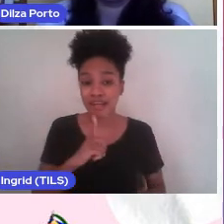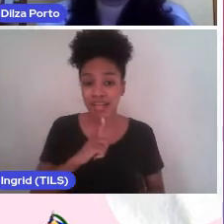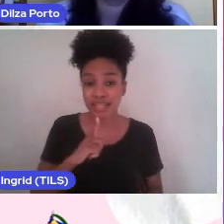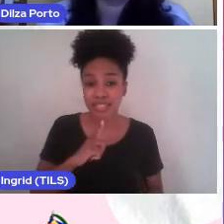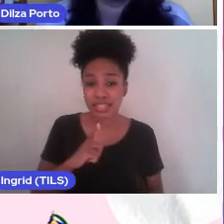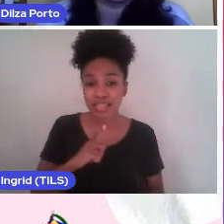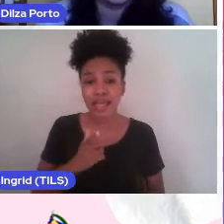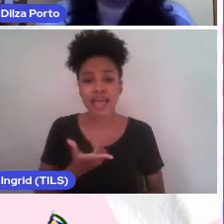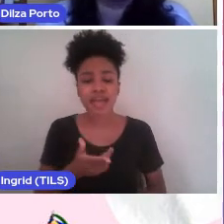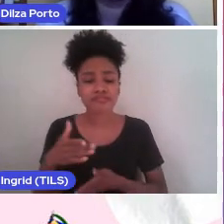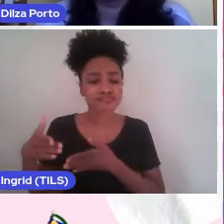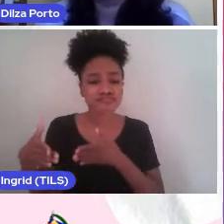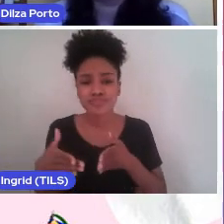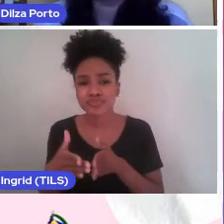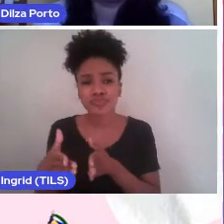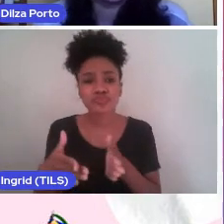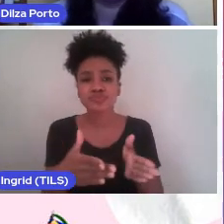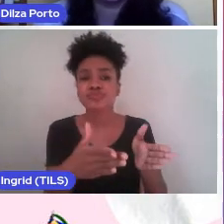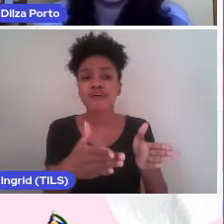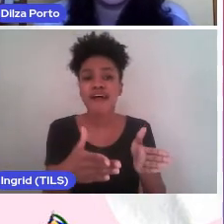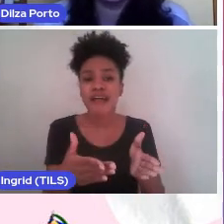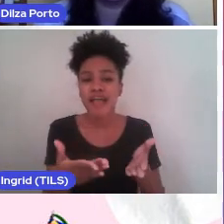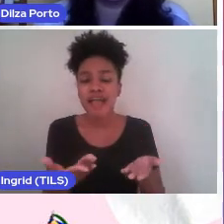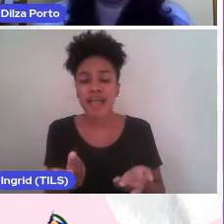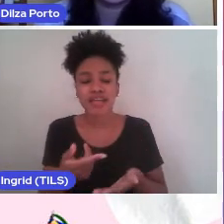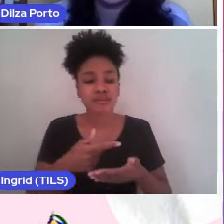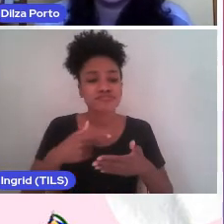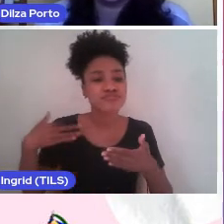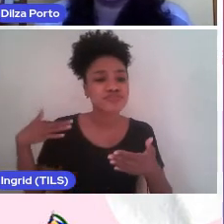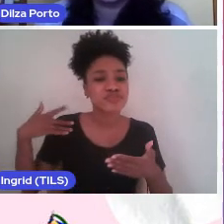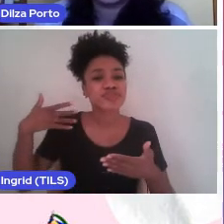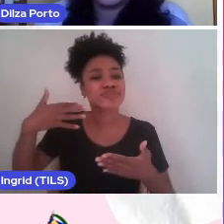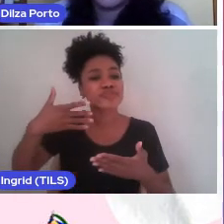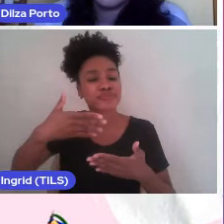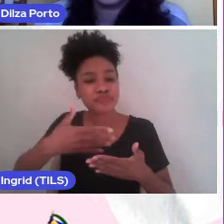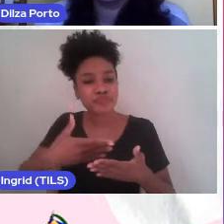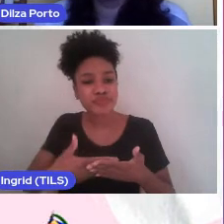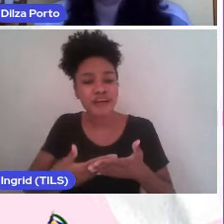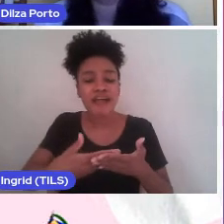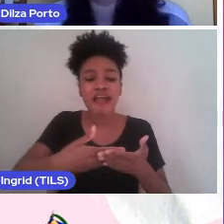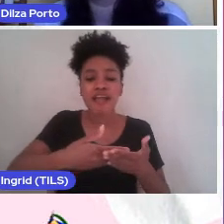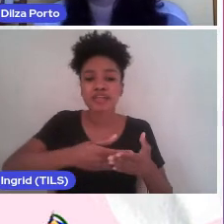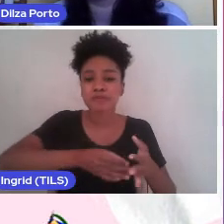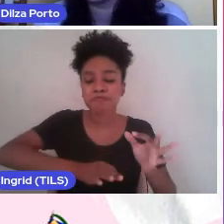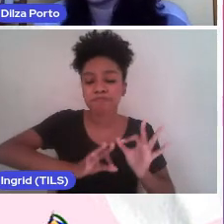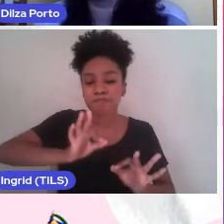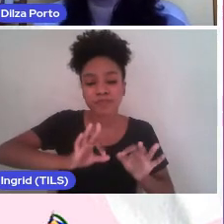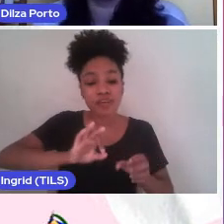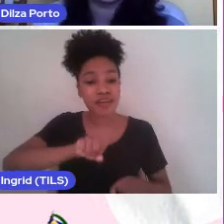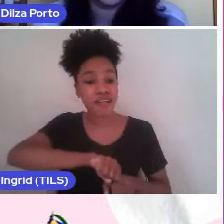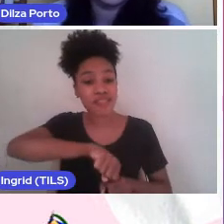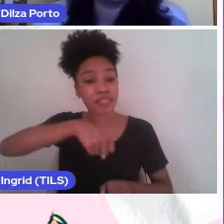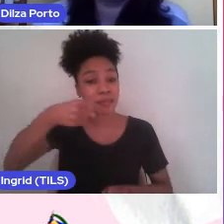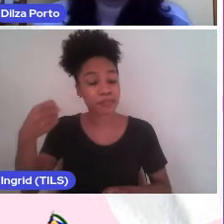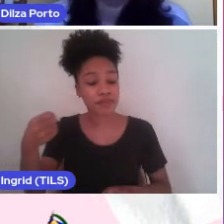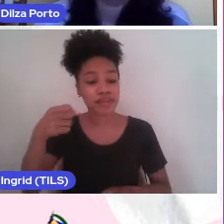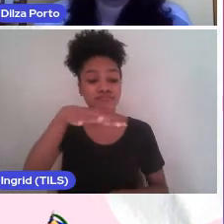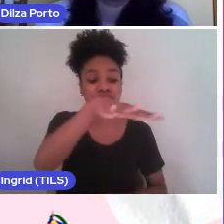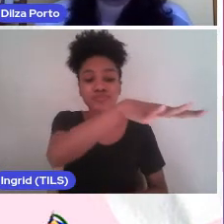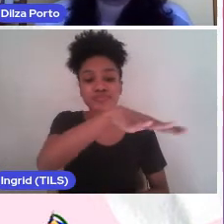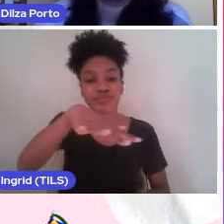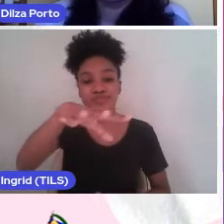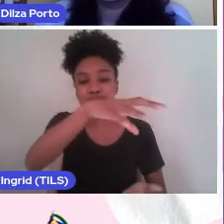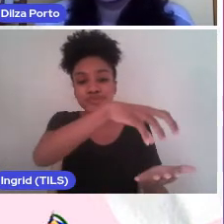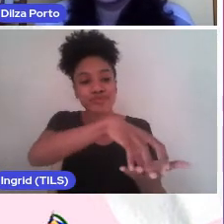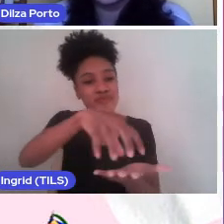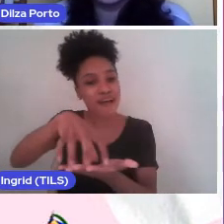percursos itinerários dos mais variados projetos de independência, tanto regionais, locais, de